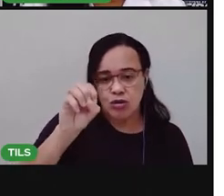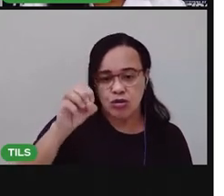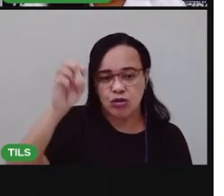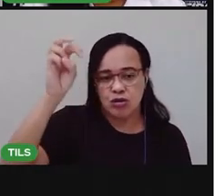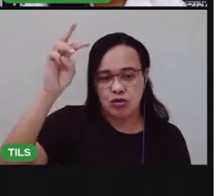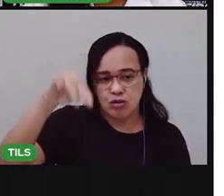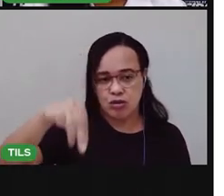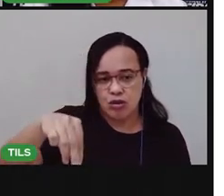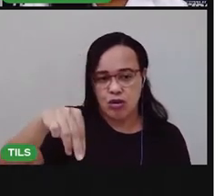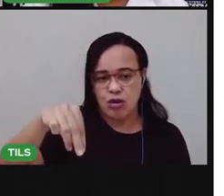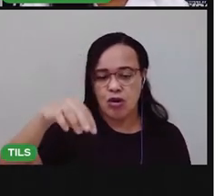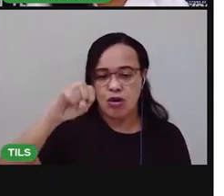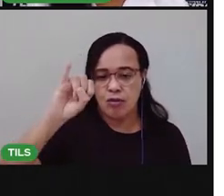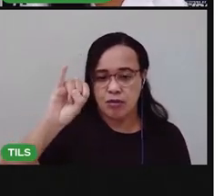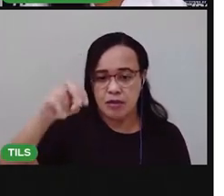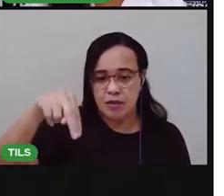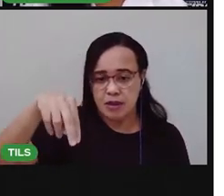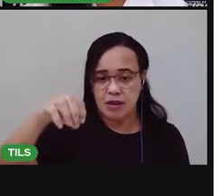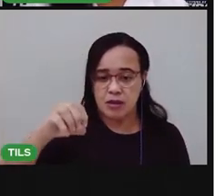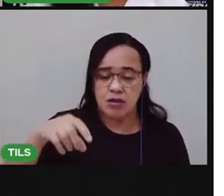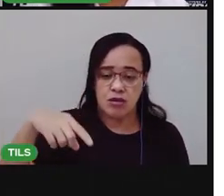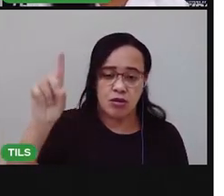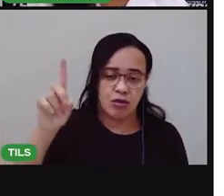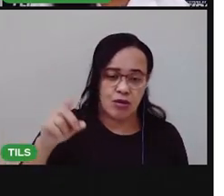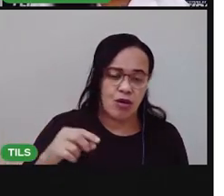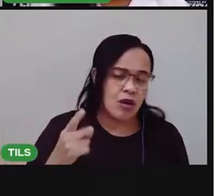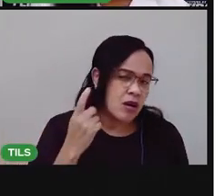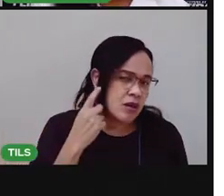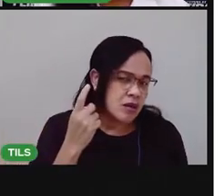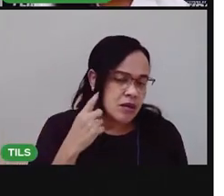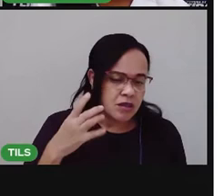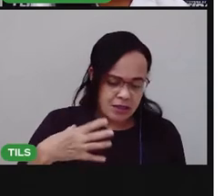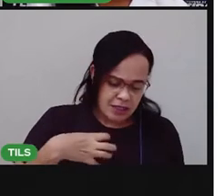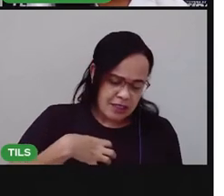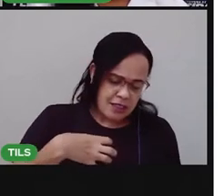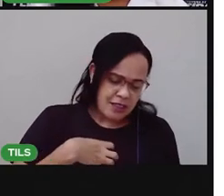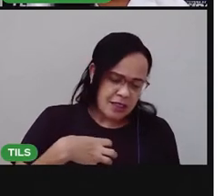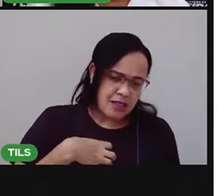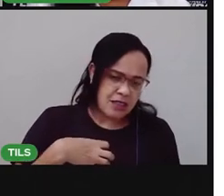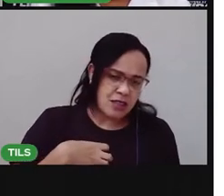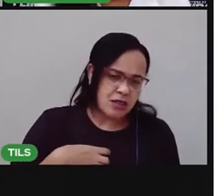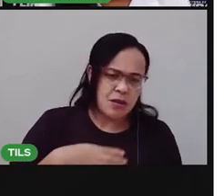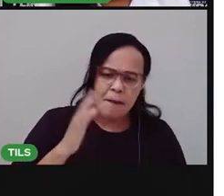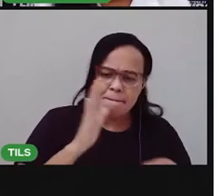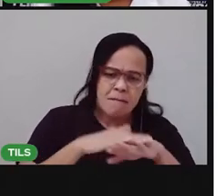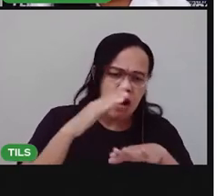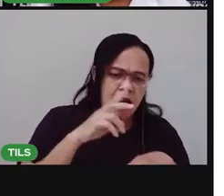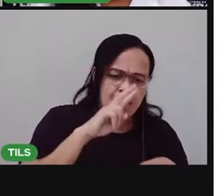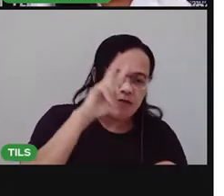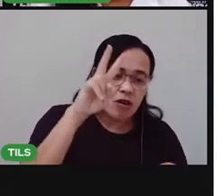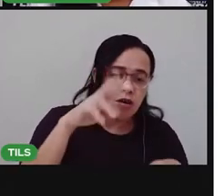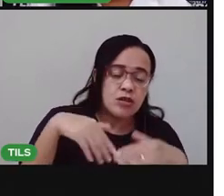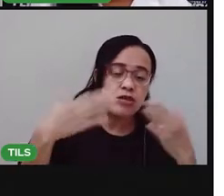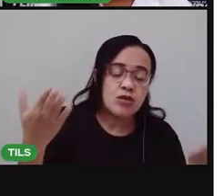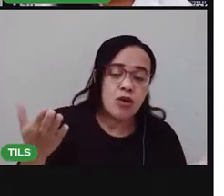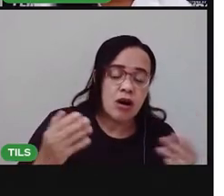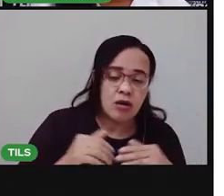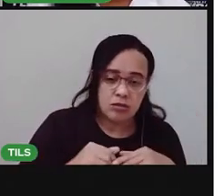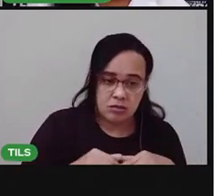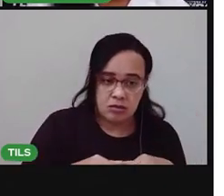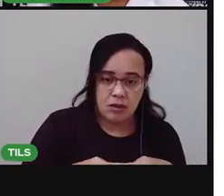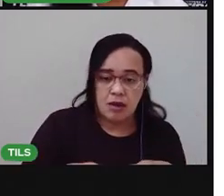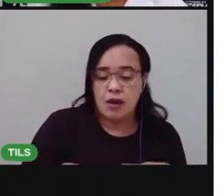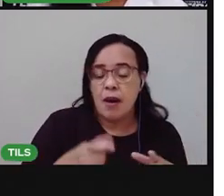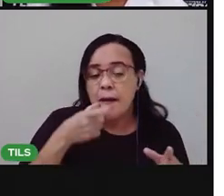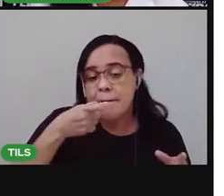Dó-mi-nó. Qual é o som mais forte que você tá ouvindo? Qual é o som final dessa palavra?